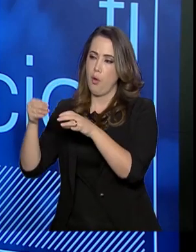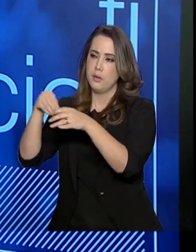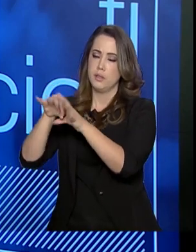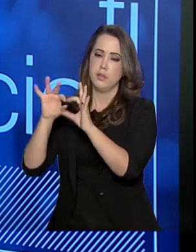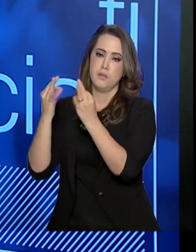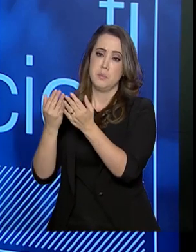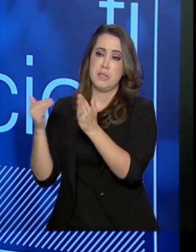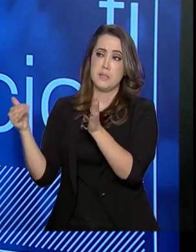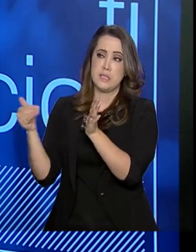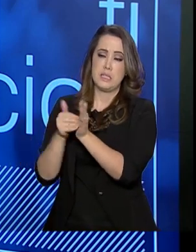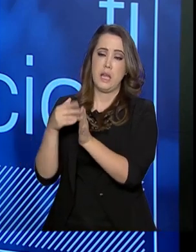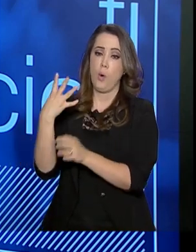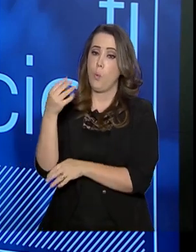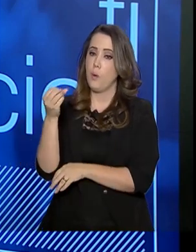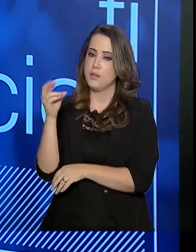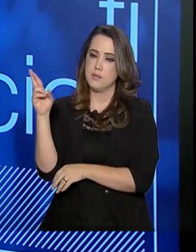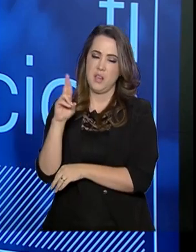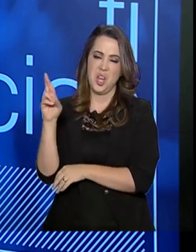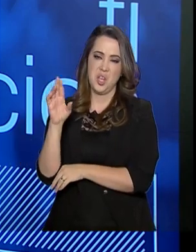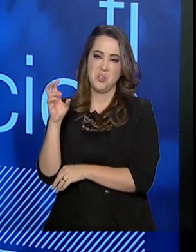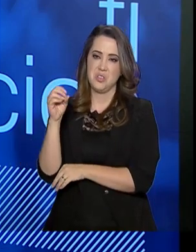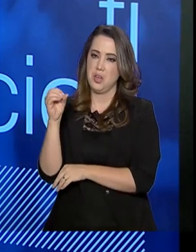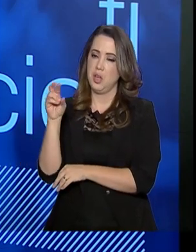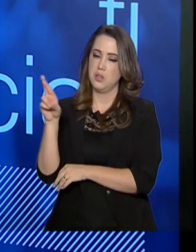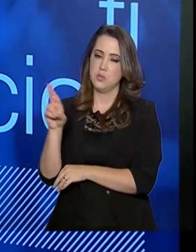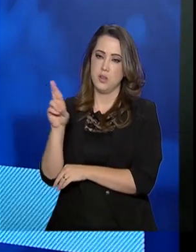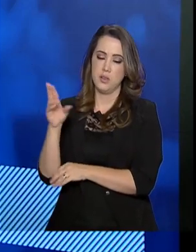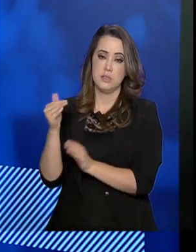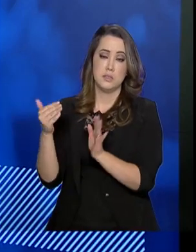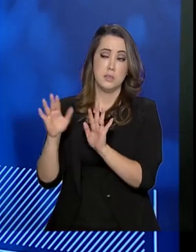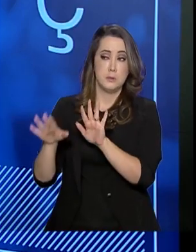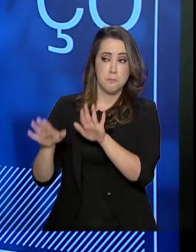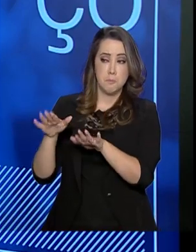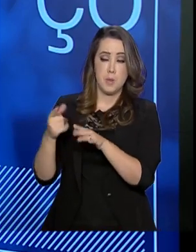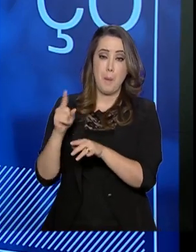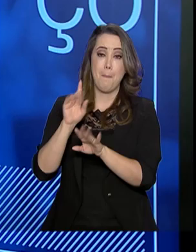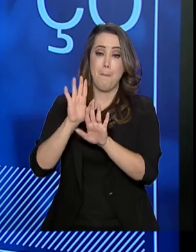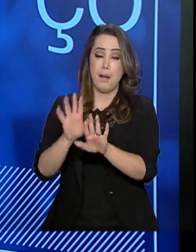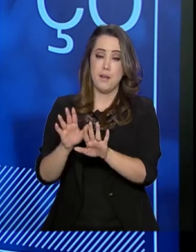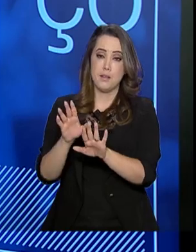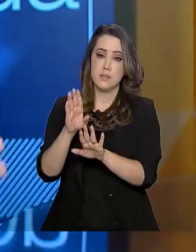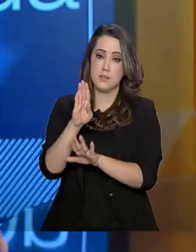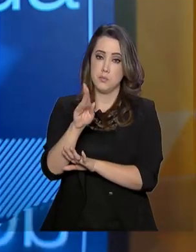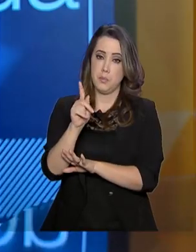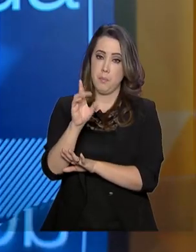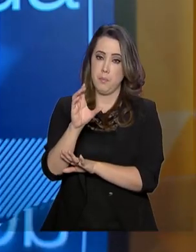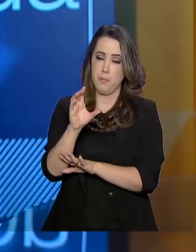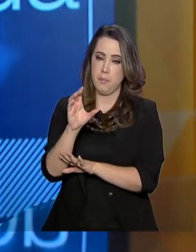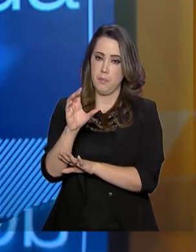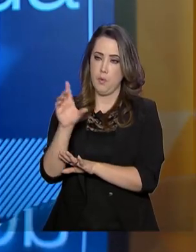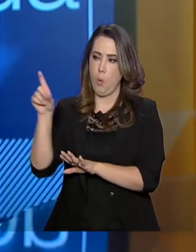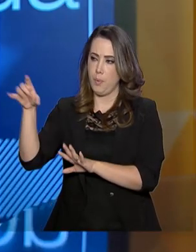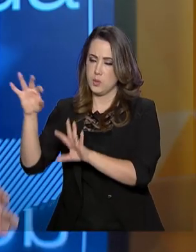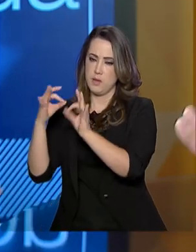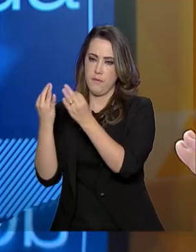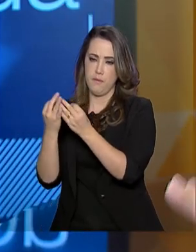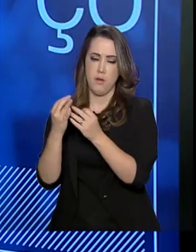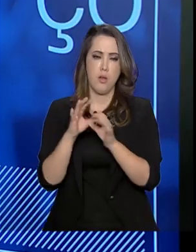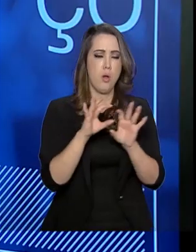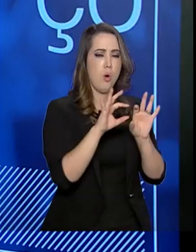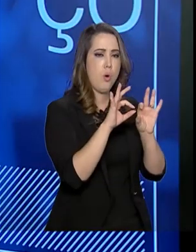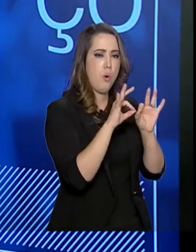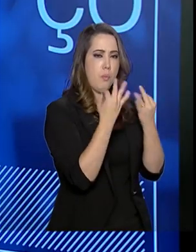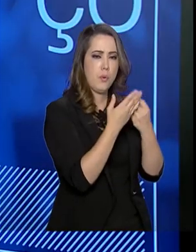às vezes recebe R 400, R$ 500, dependendo dessas condições. O BPC não. Mas o benefício médio é R 186, né? O